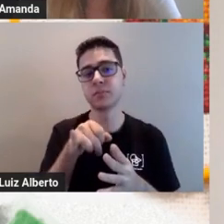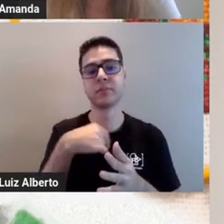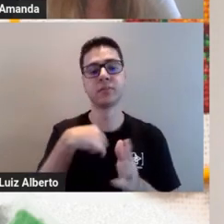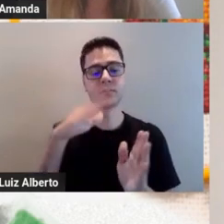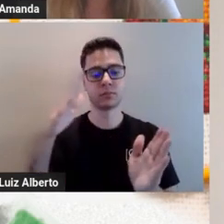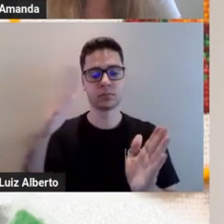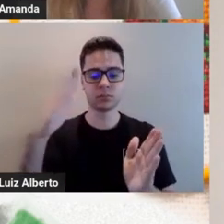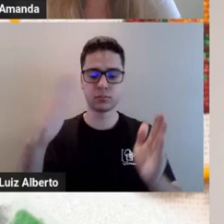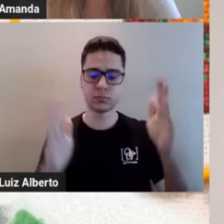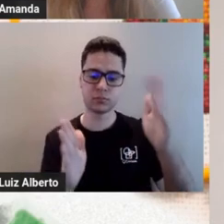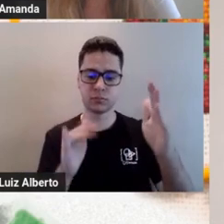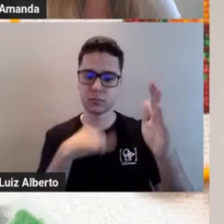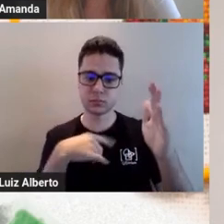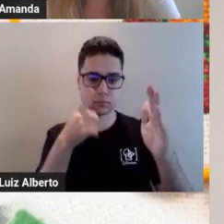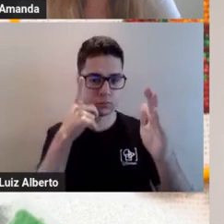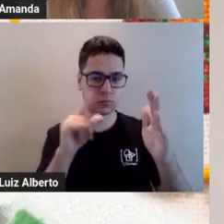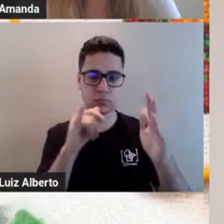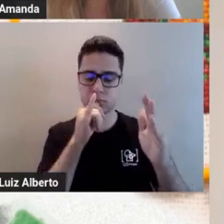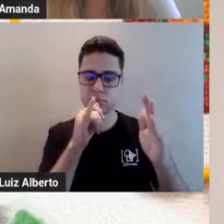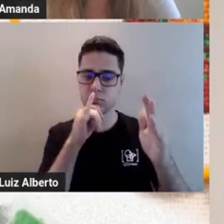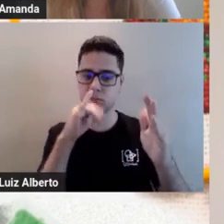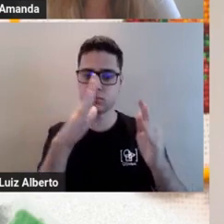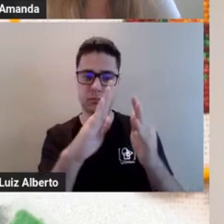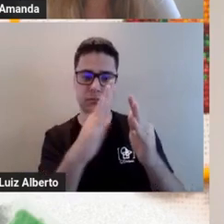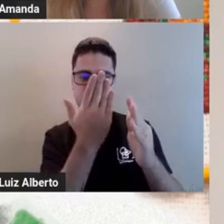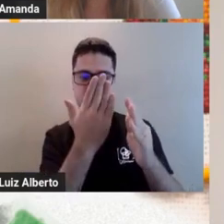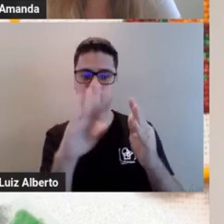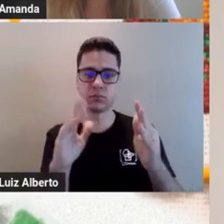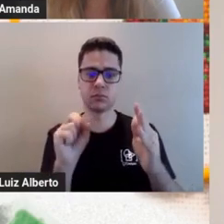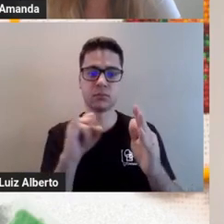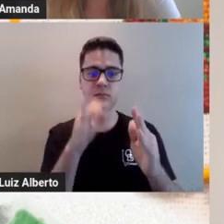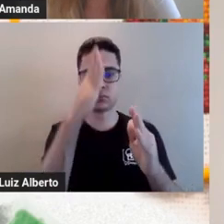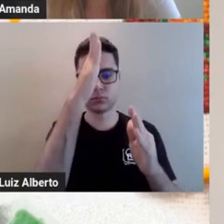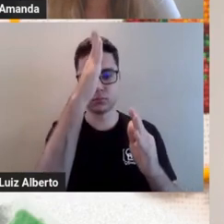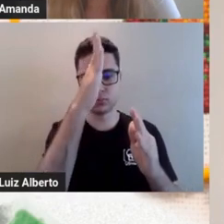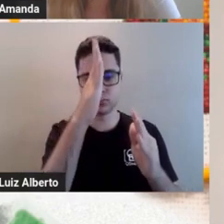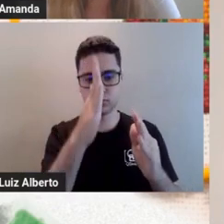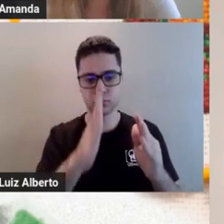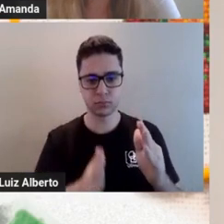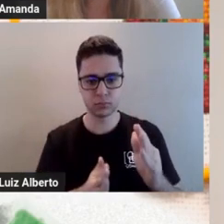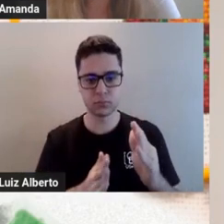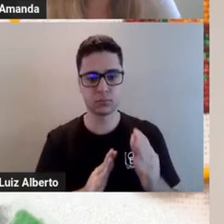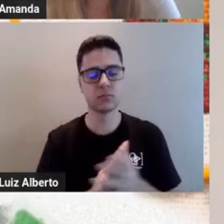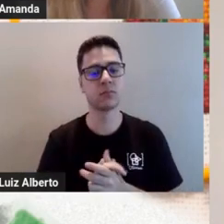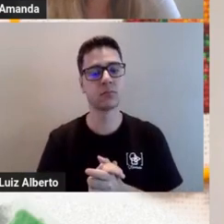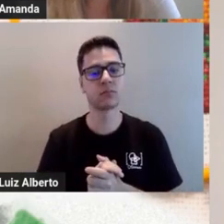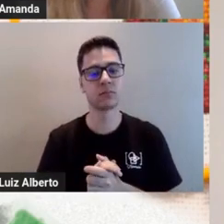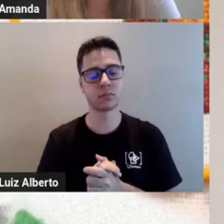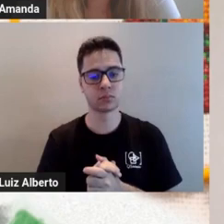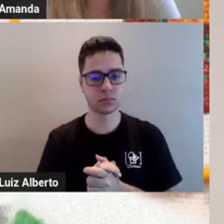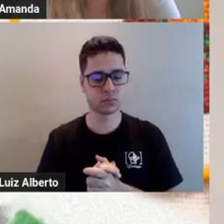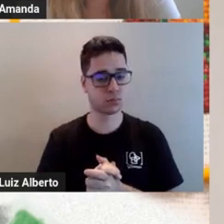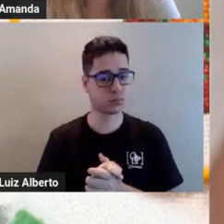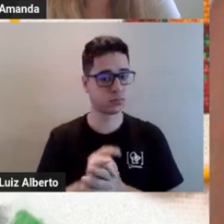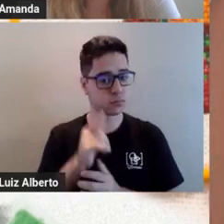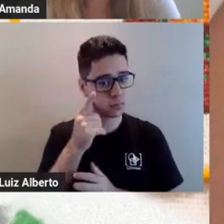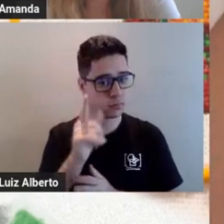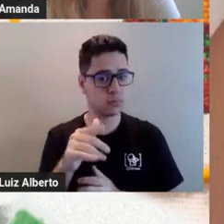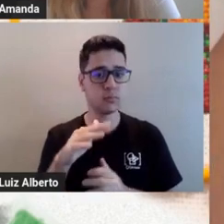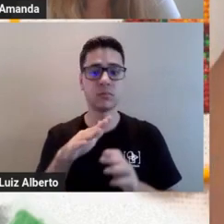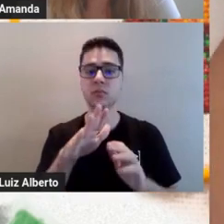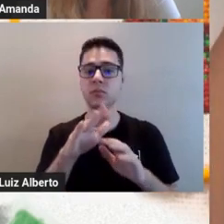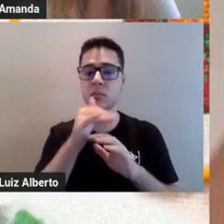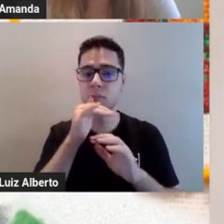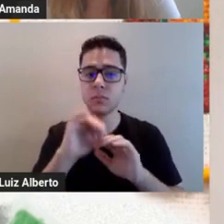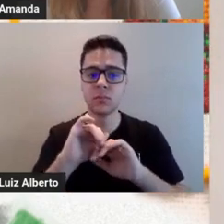a primeira separação do nosso círculo. eu traçasse uma linha ali no meio, eu conseguiria fazer a separação entre